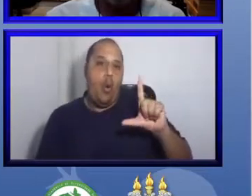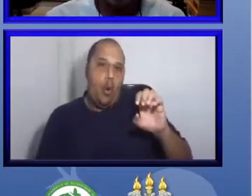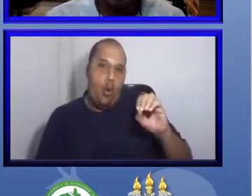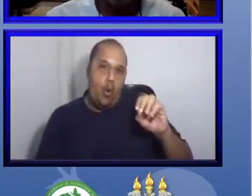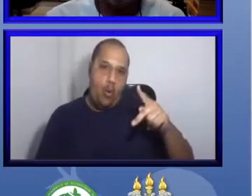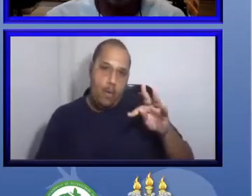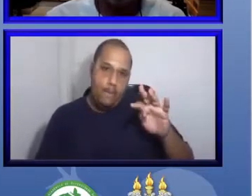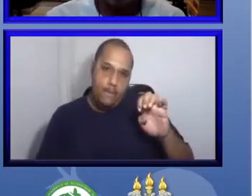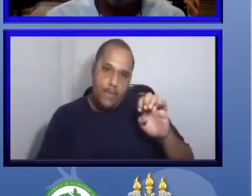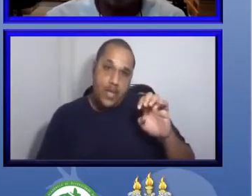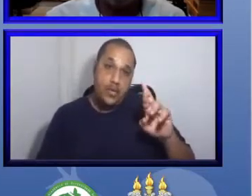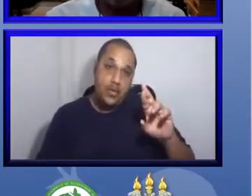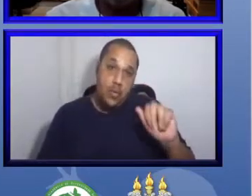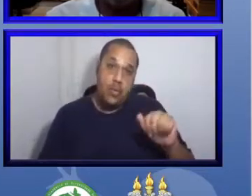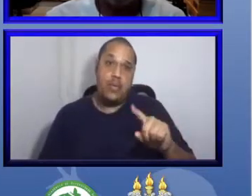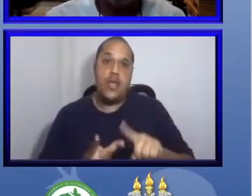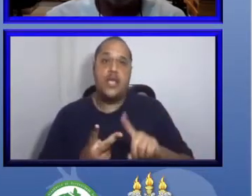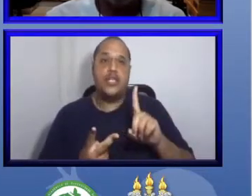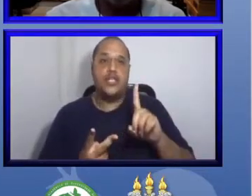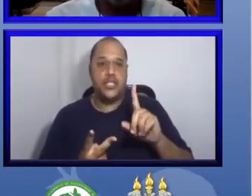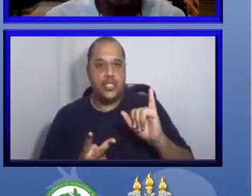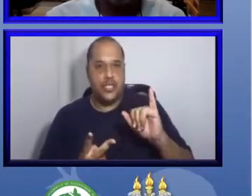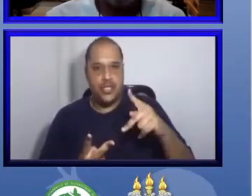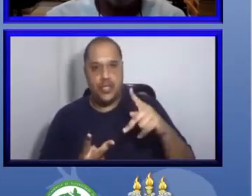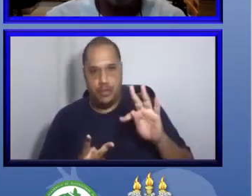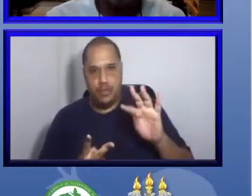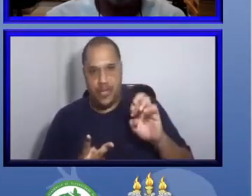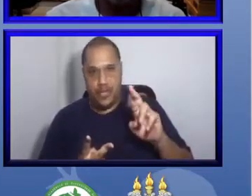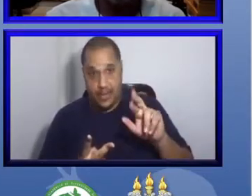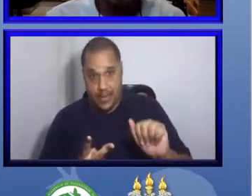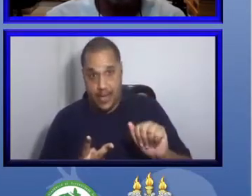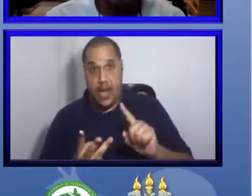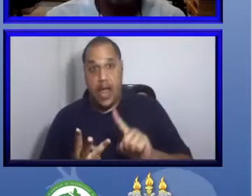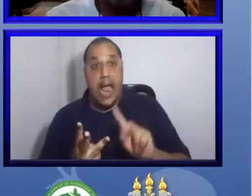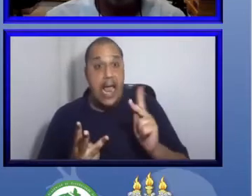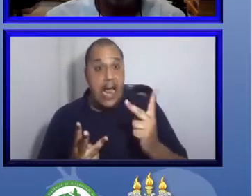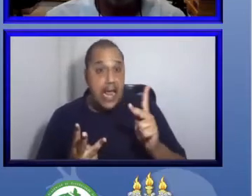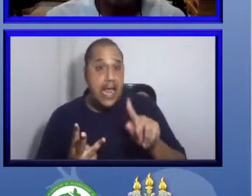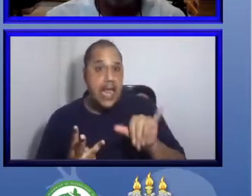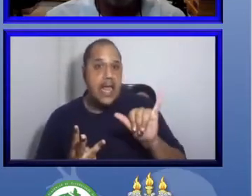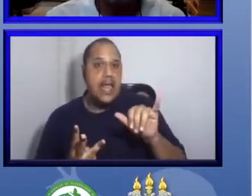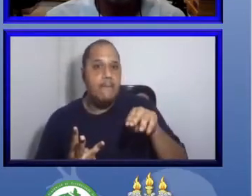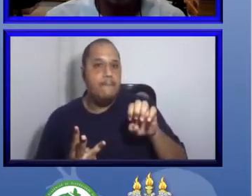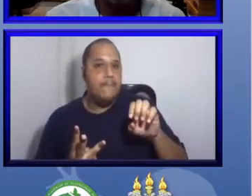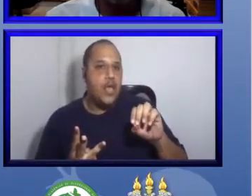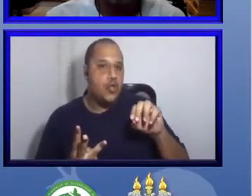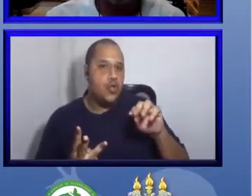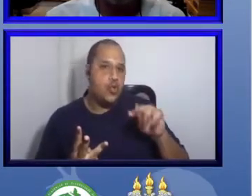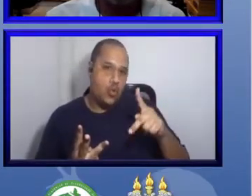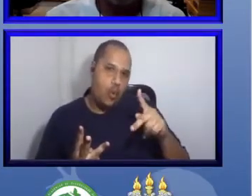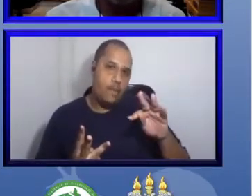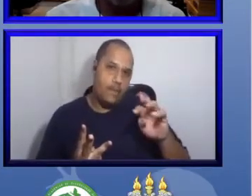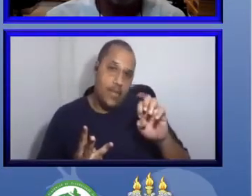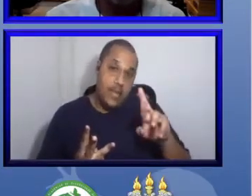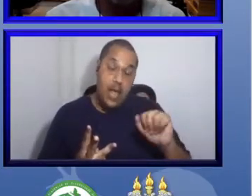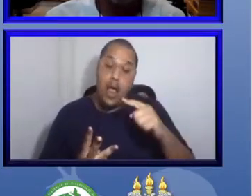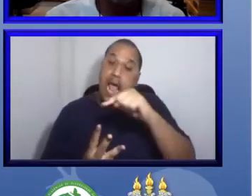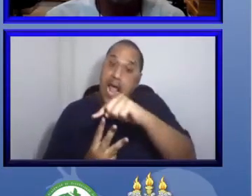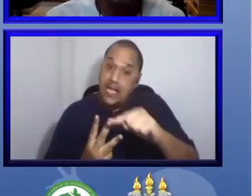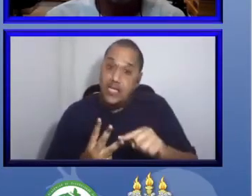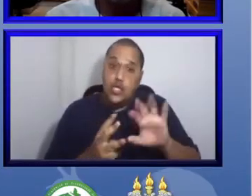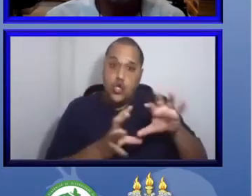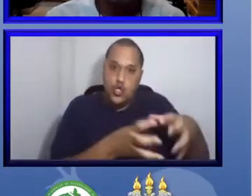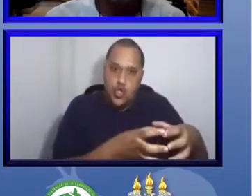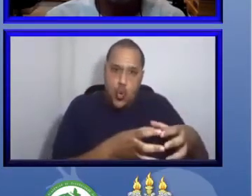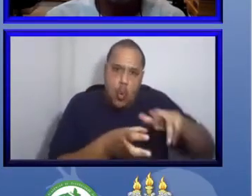de menóptera e de lepidóptera, que são os grupos mais biodiversos, são chamados megadiversos, dentro